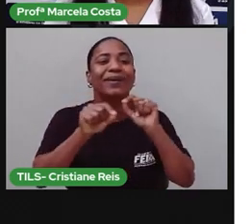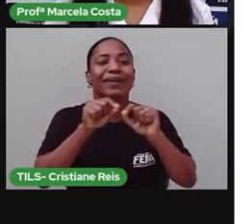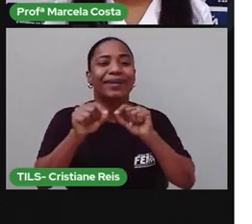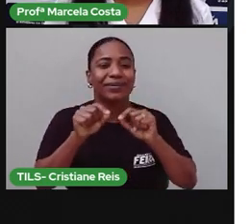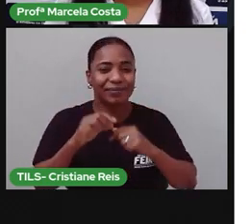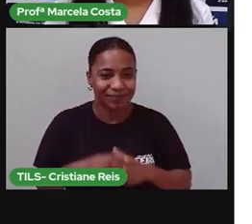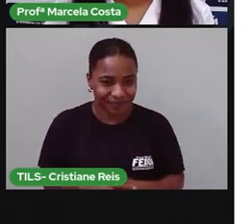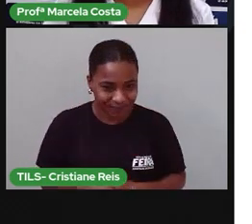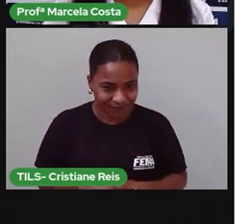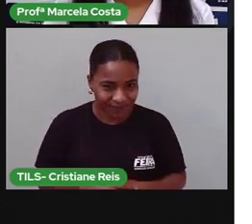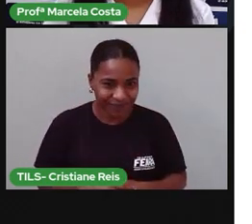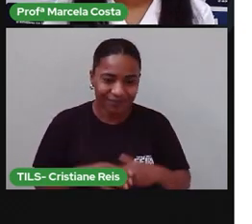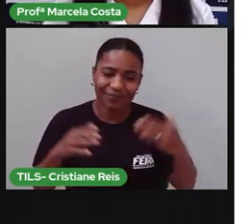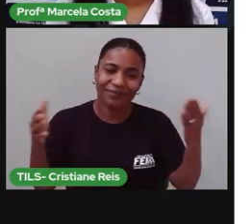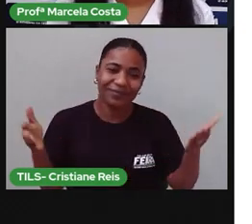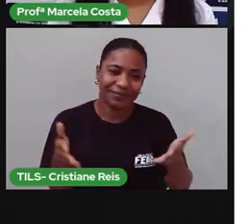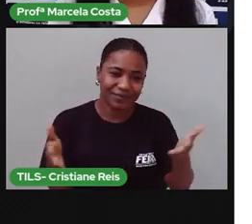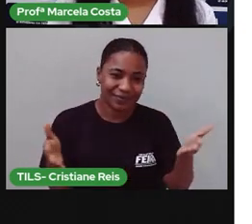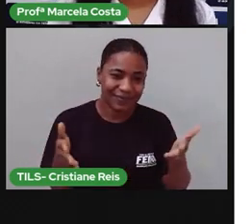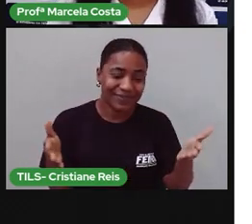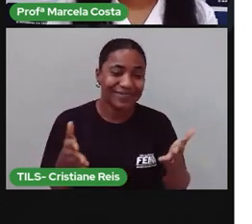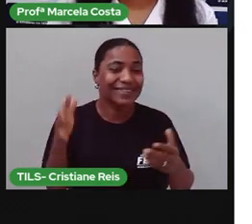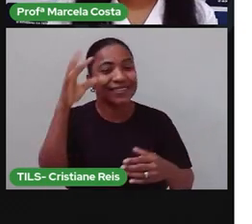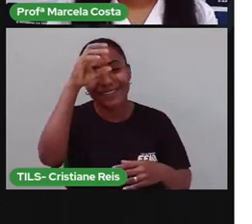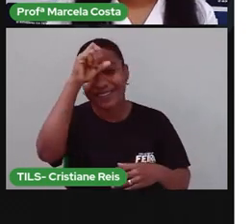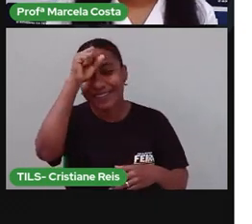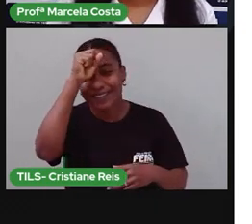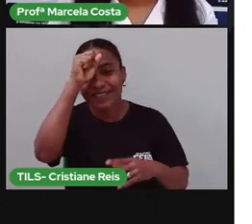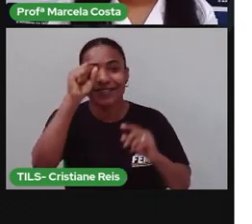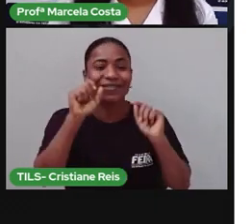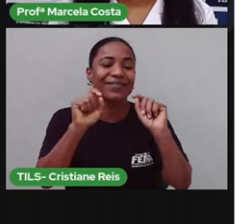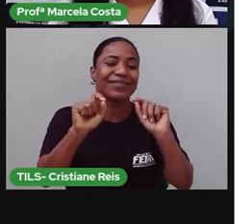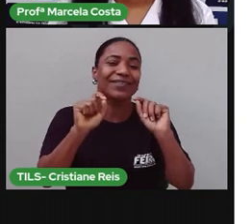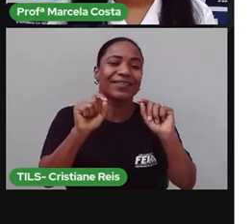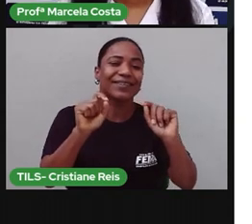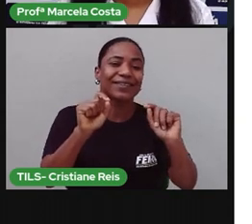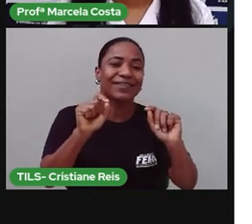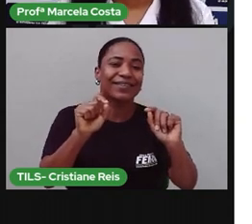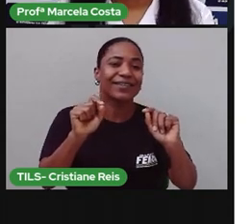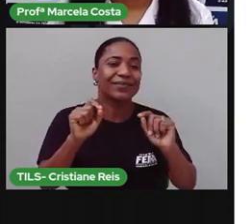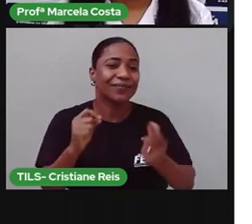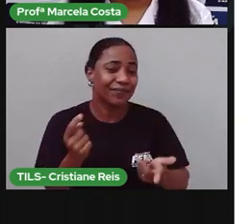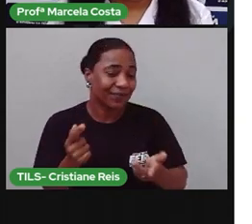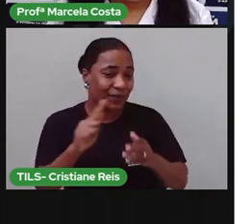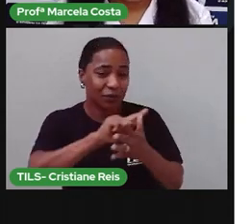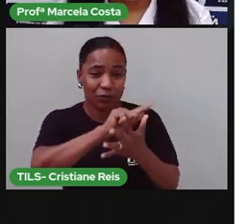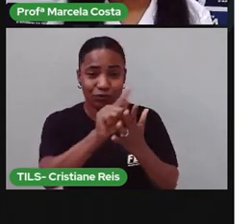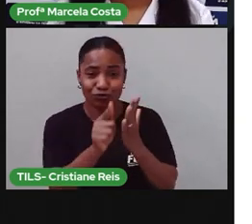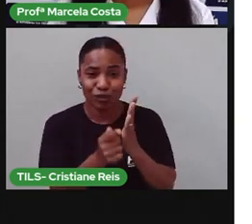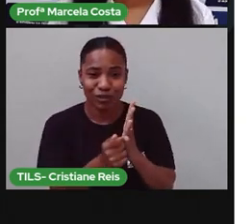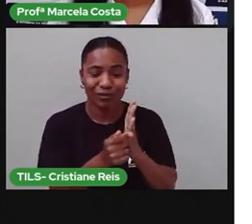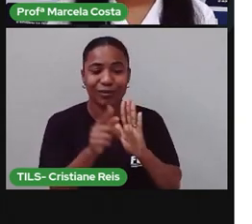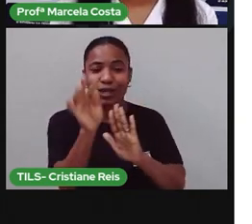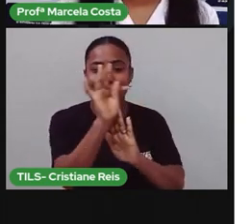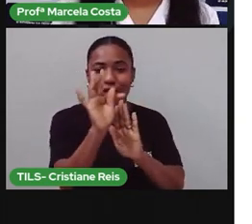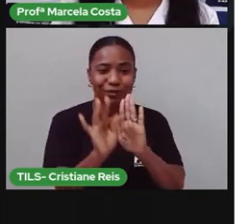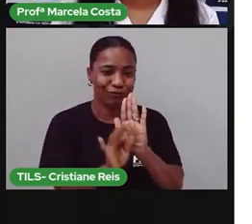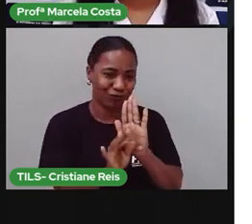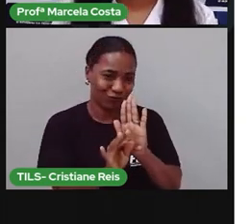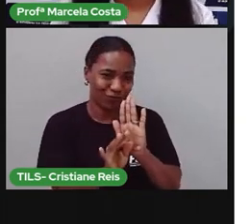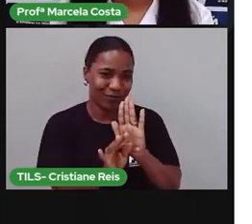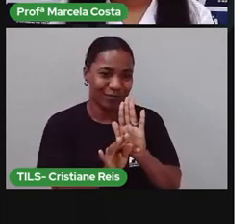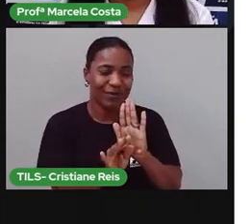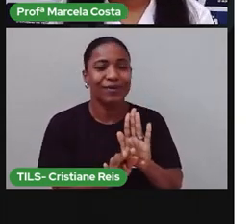Então nessa aula de hoje a gente aprendeu sobre o gênero textual bilhete Vimos a